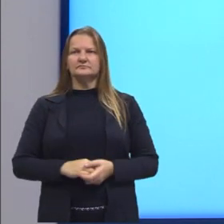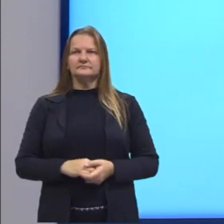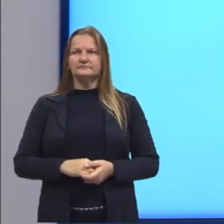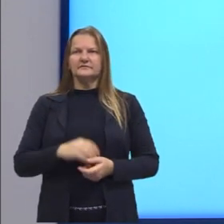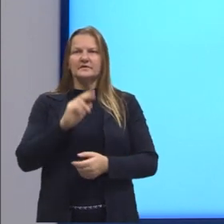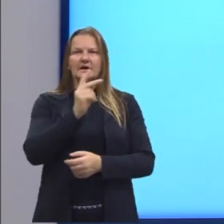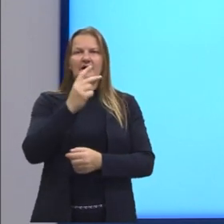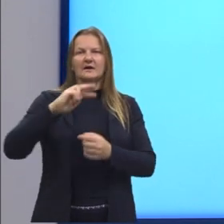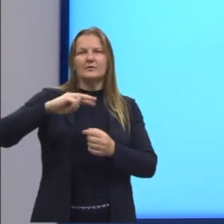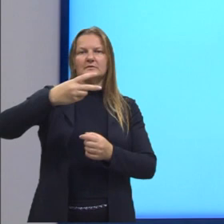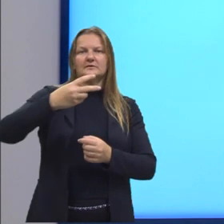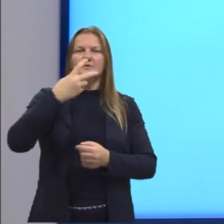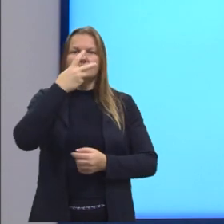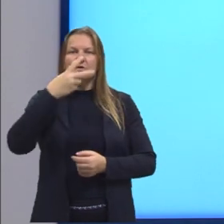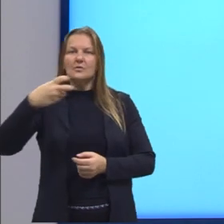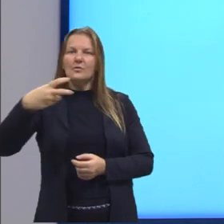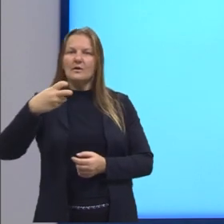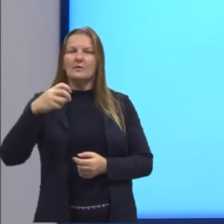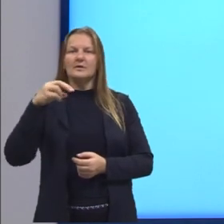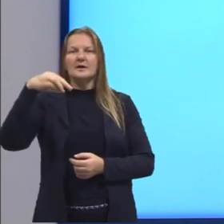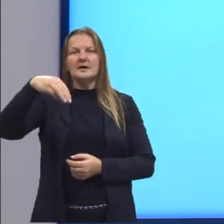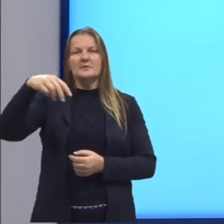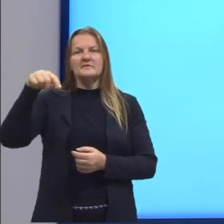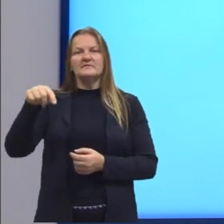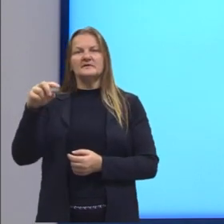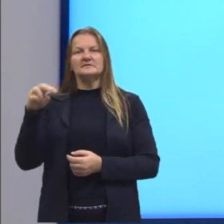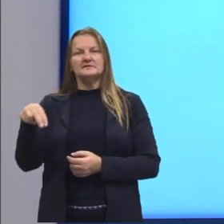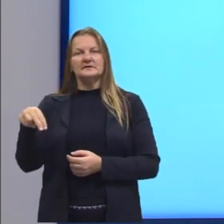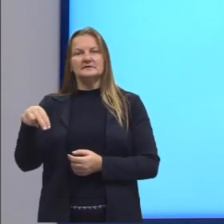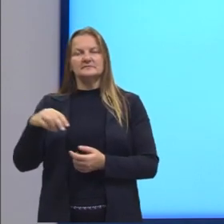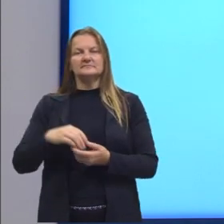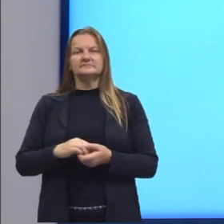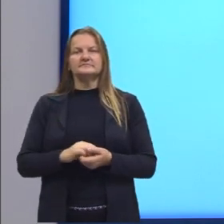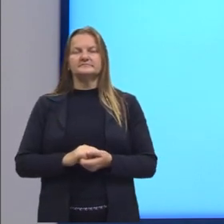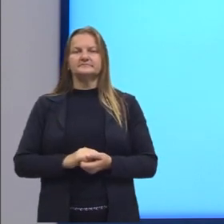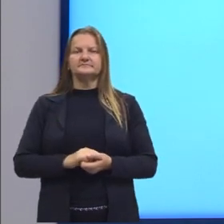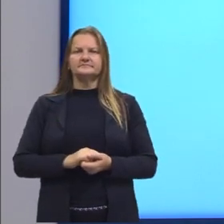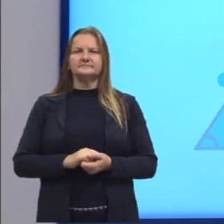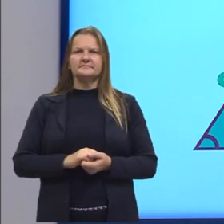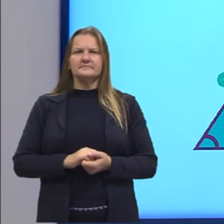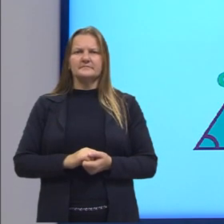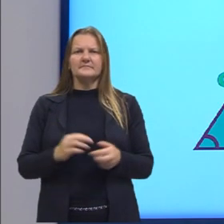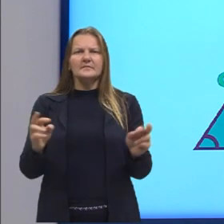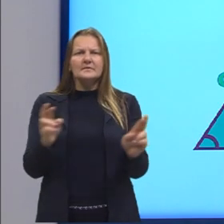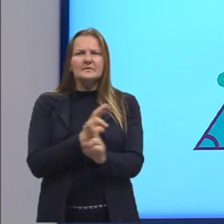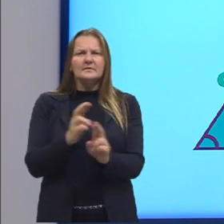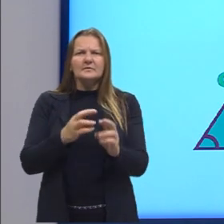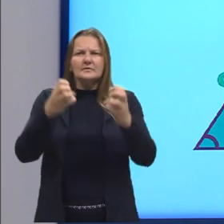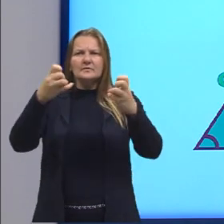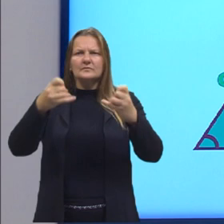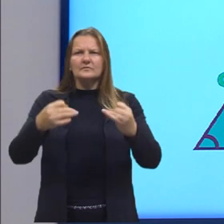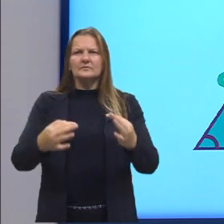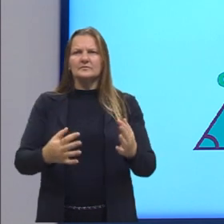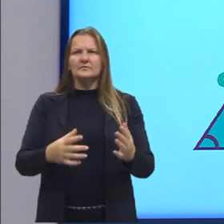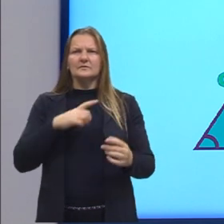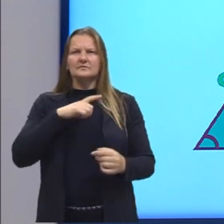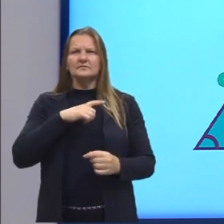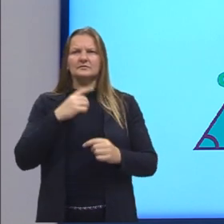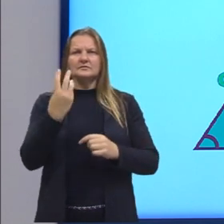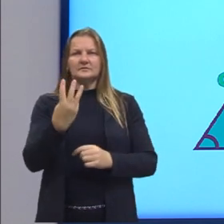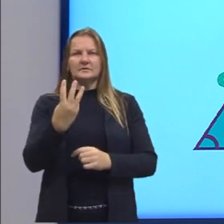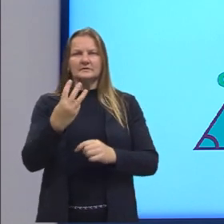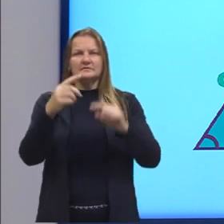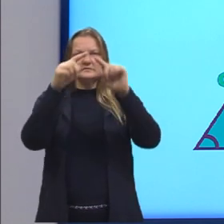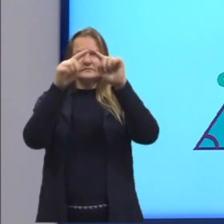H ao quadrado é igual a M vezes N. Vamos chegar, então, nessa relação. Nós tínhamos nossos